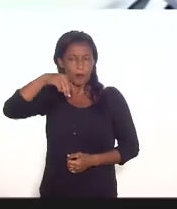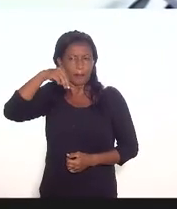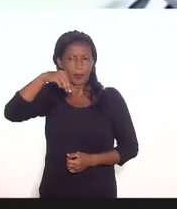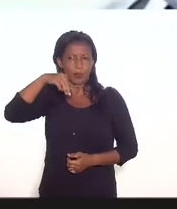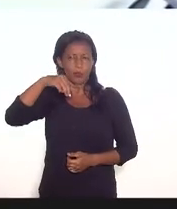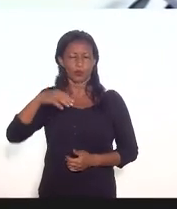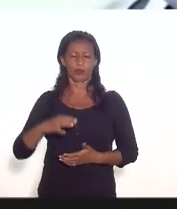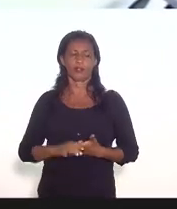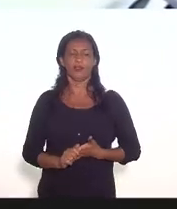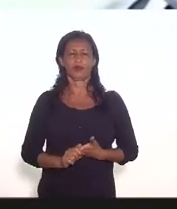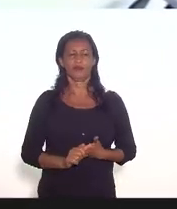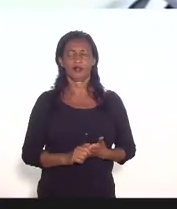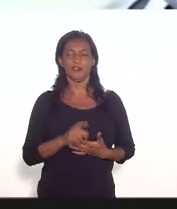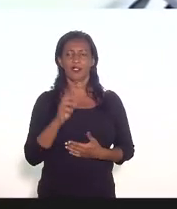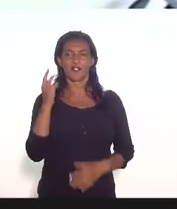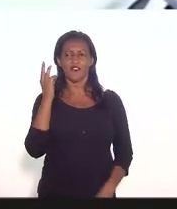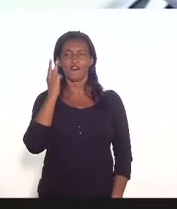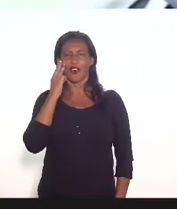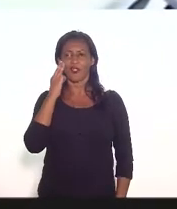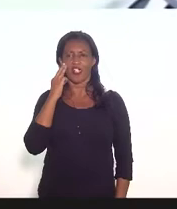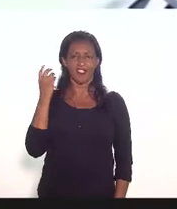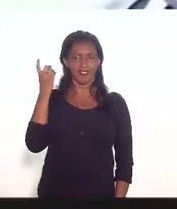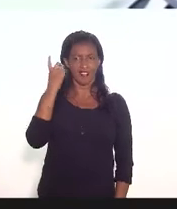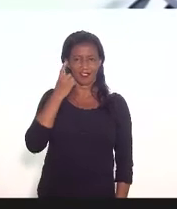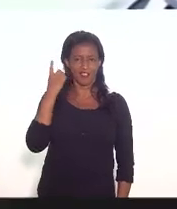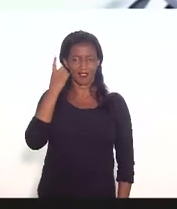para acabar agora deputado Valdeque Carneiro